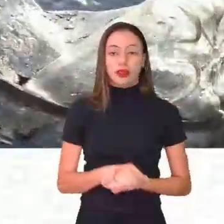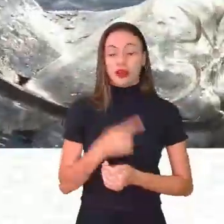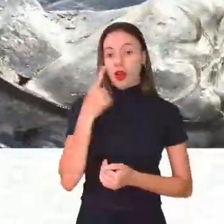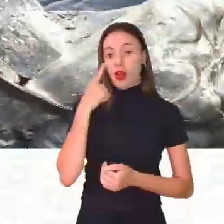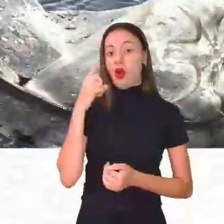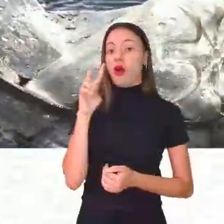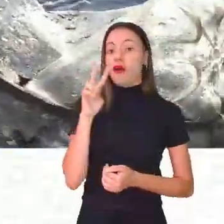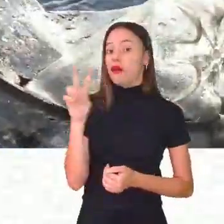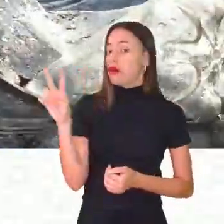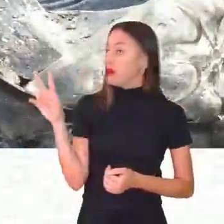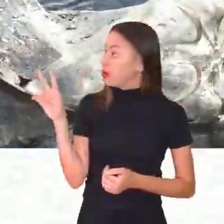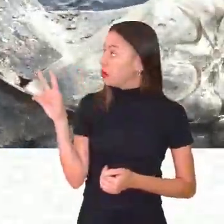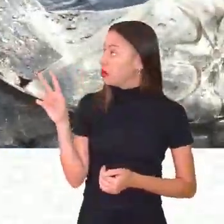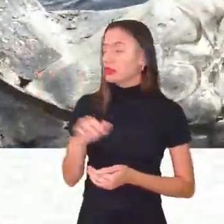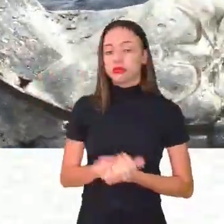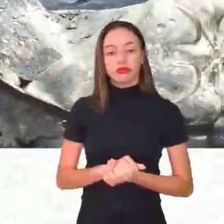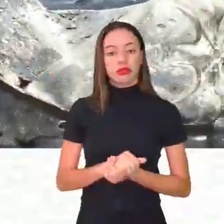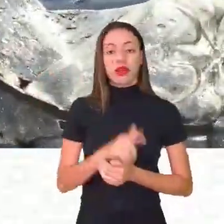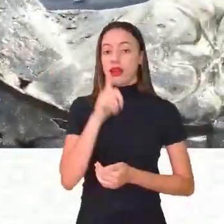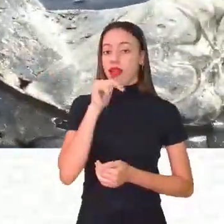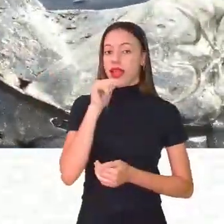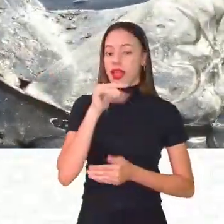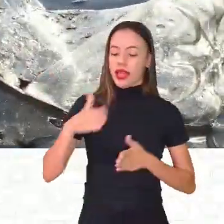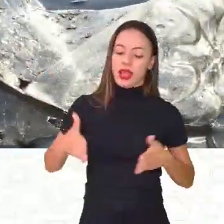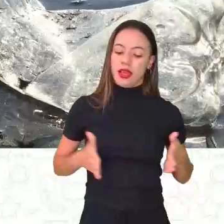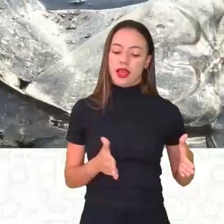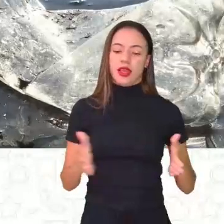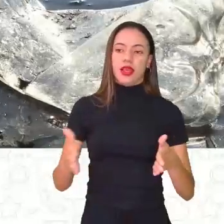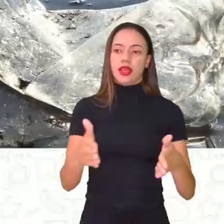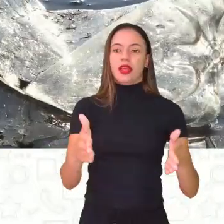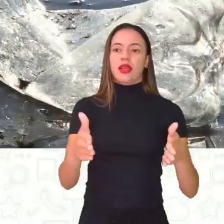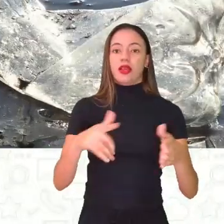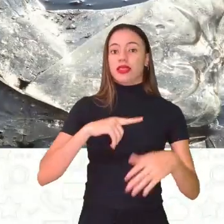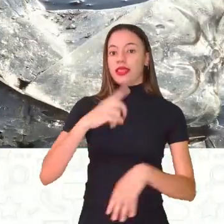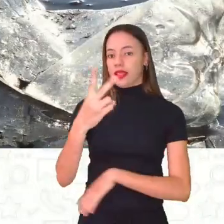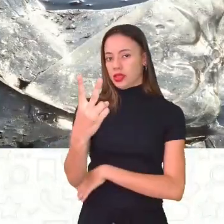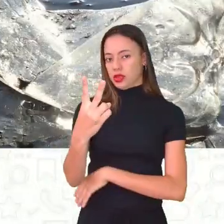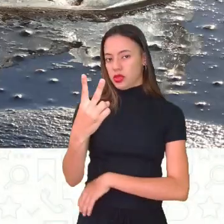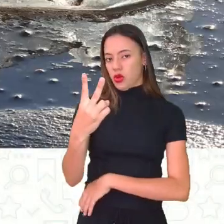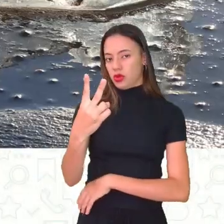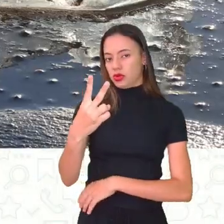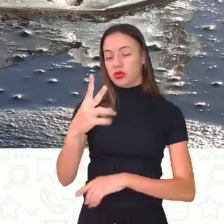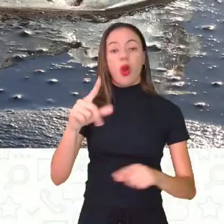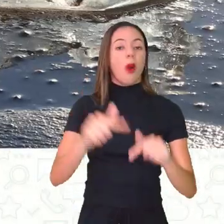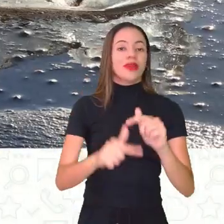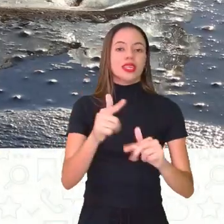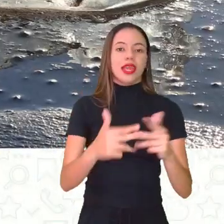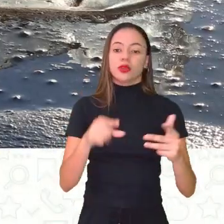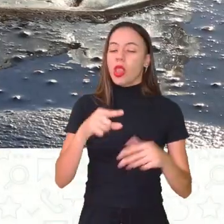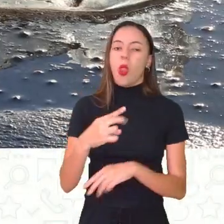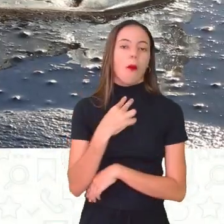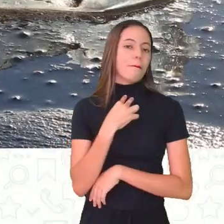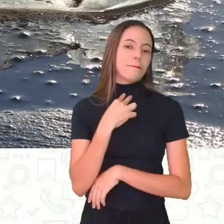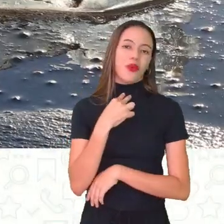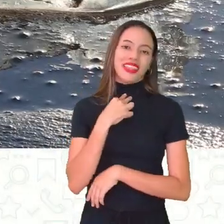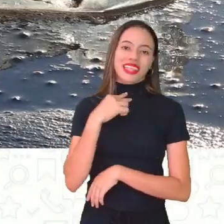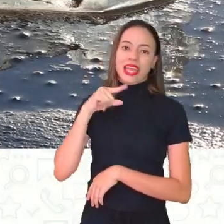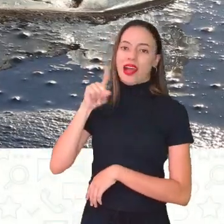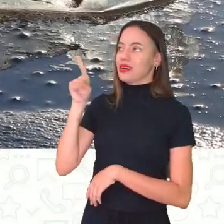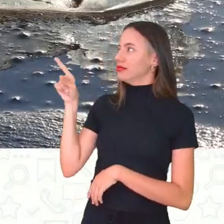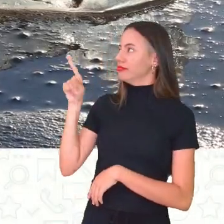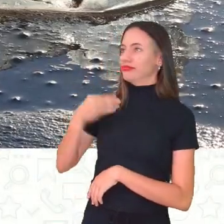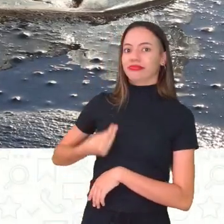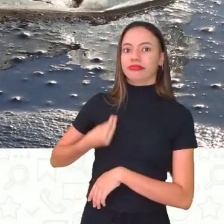vendo um rio com dois objetos que não deveriam estar aí. Não deveriam.